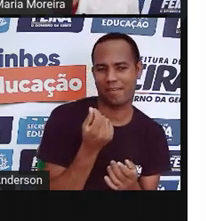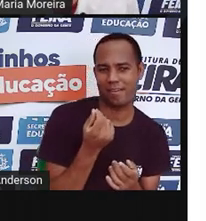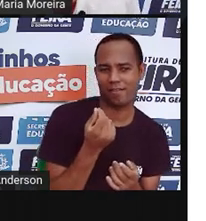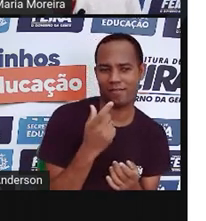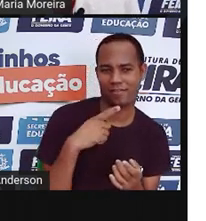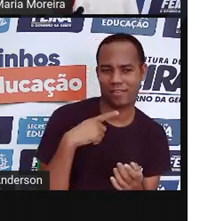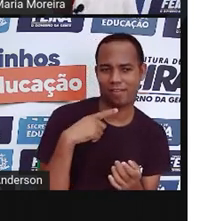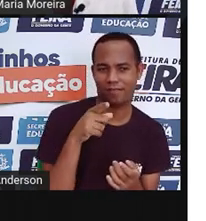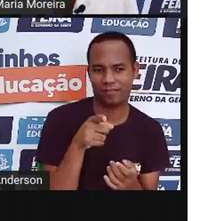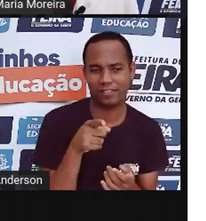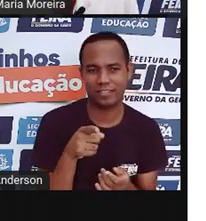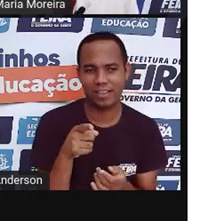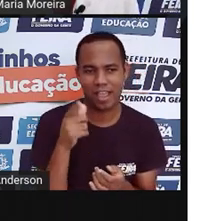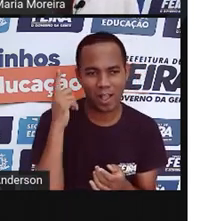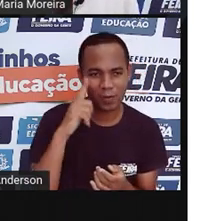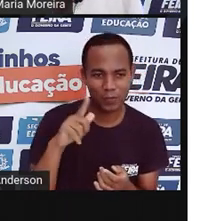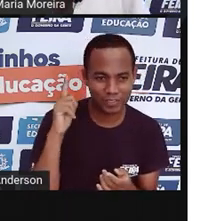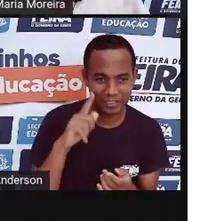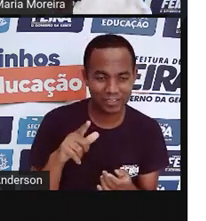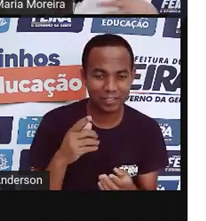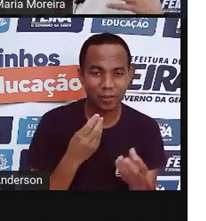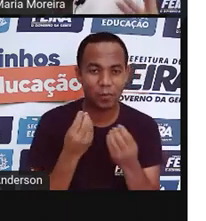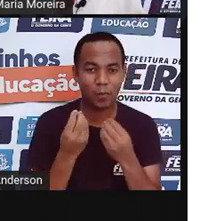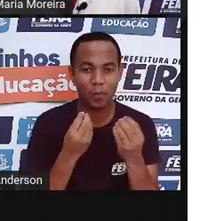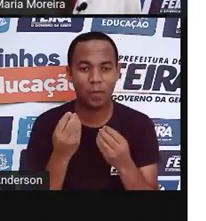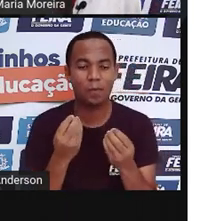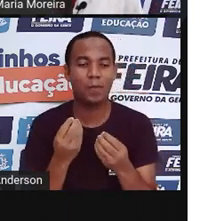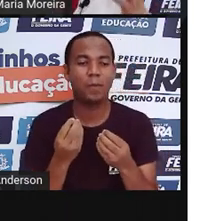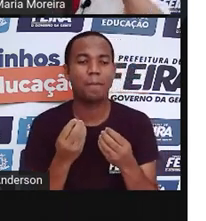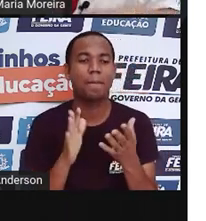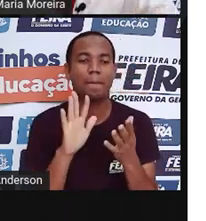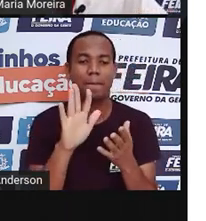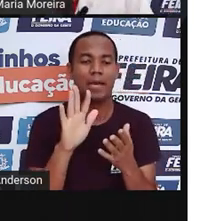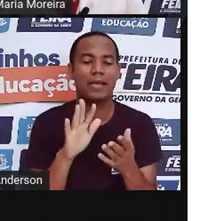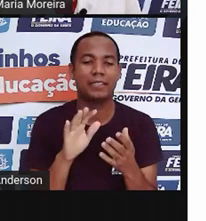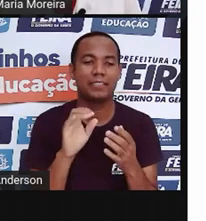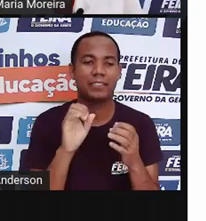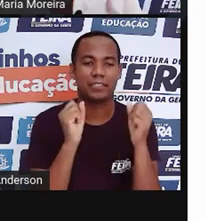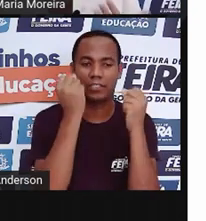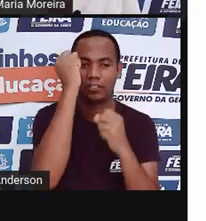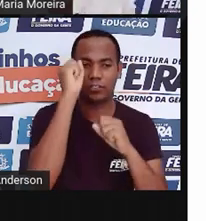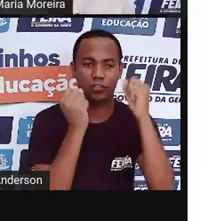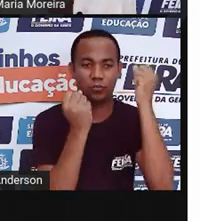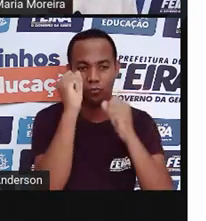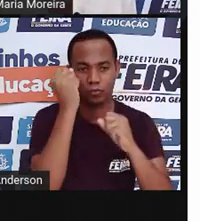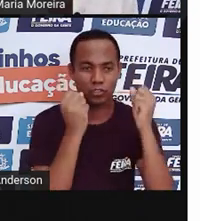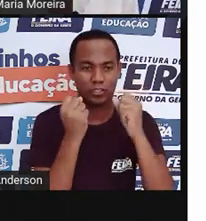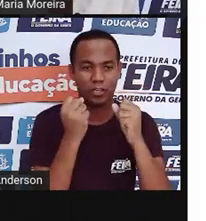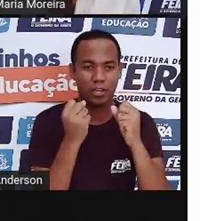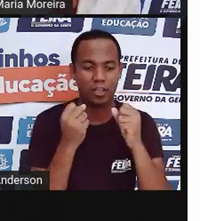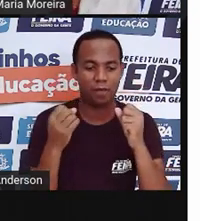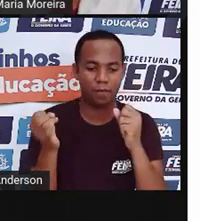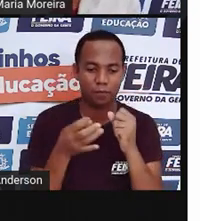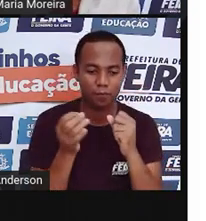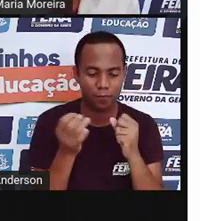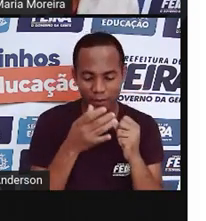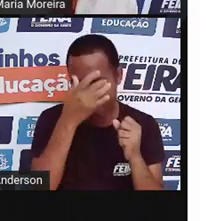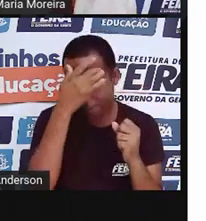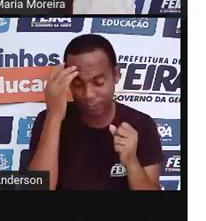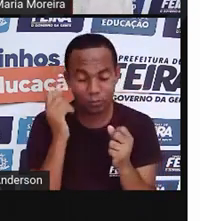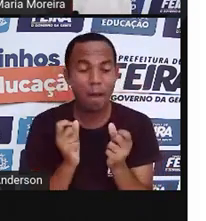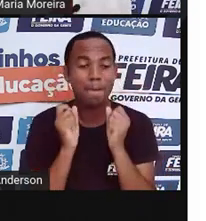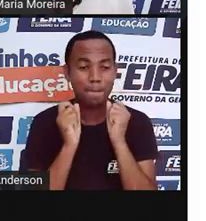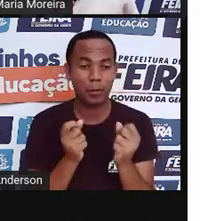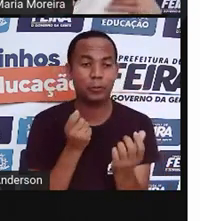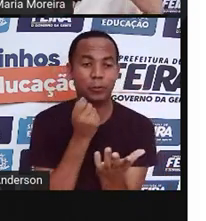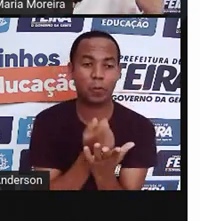famílias de todas as classes sociais. Quando a indústria vem, o preço do brinquedo, ele abaixa que todo mundo acaba podendo comprar